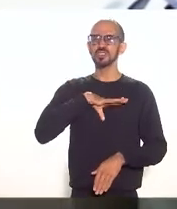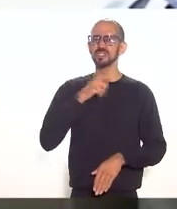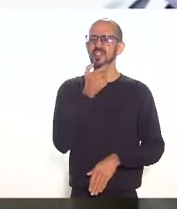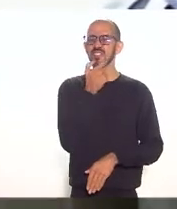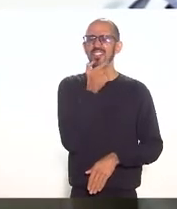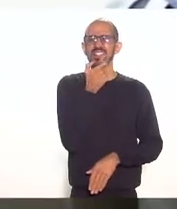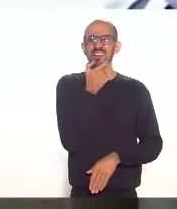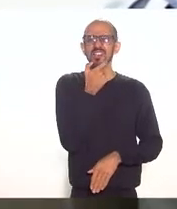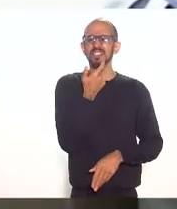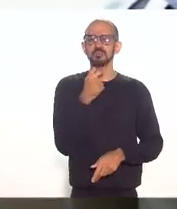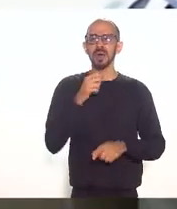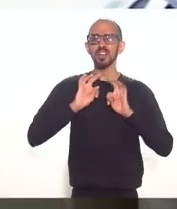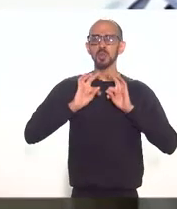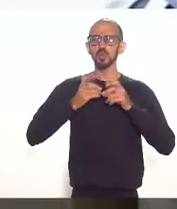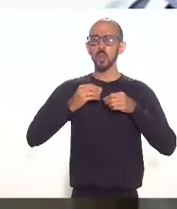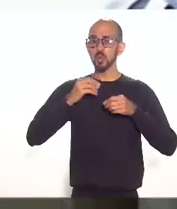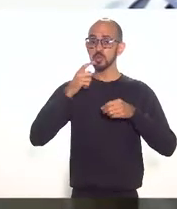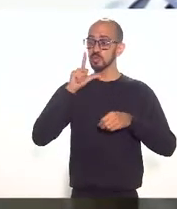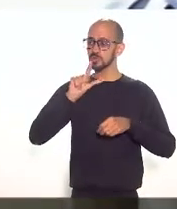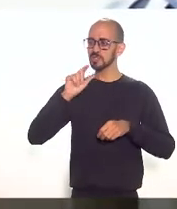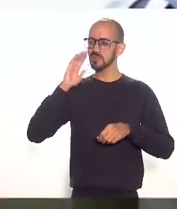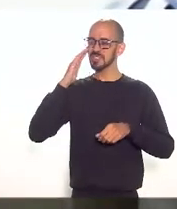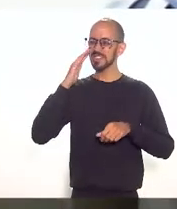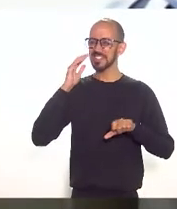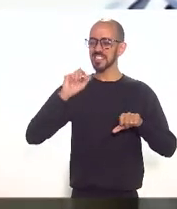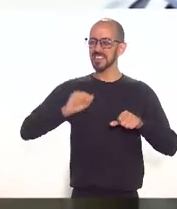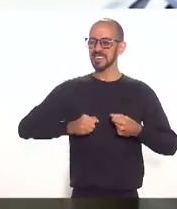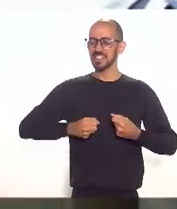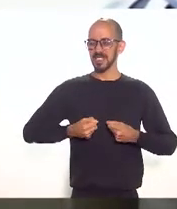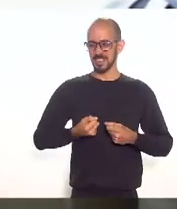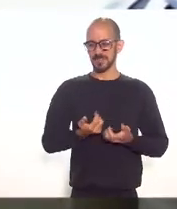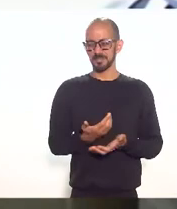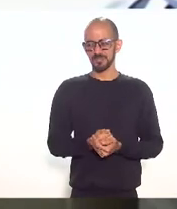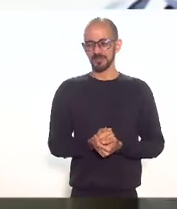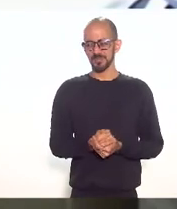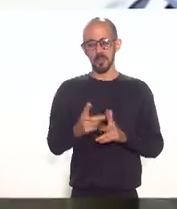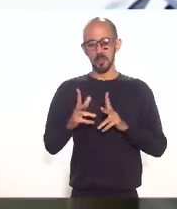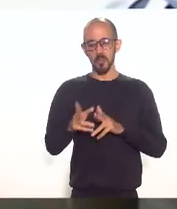para que todos entendam da mesma forma doutora